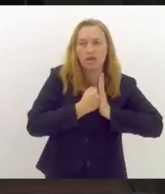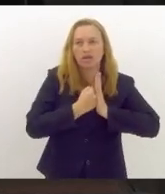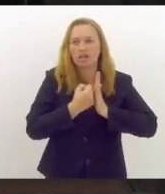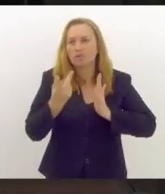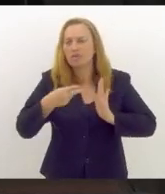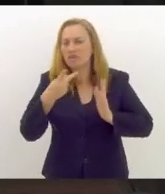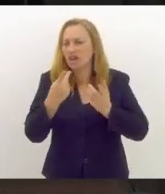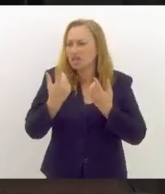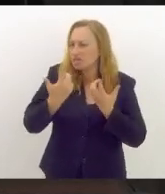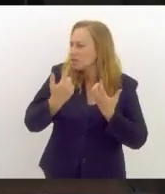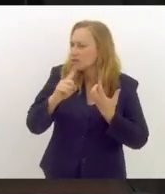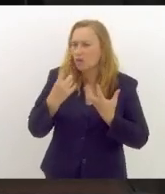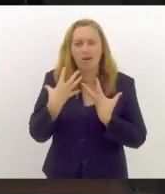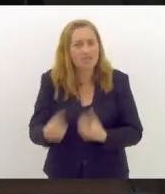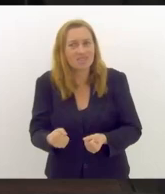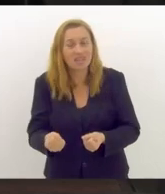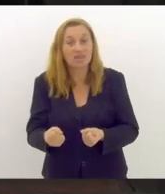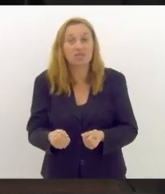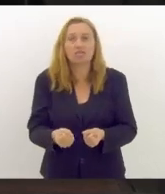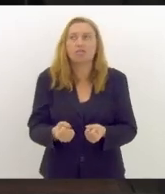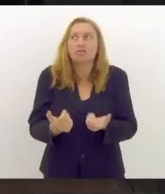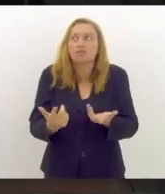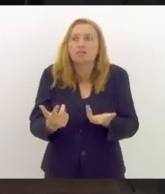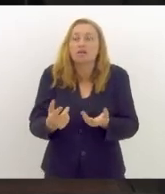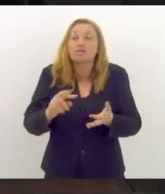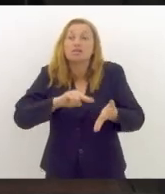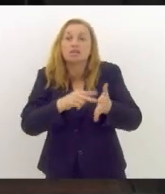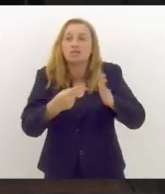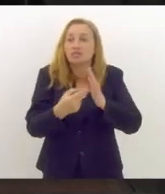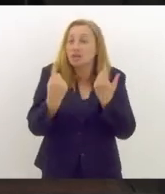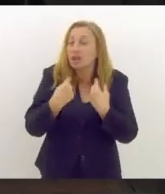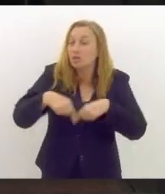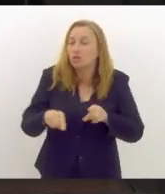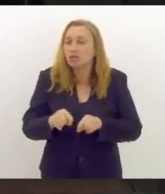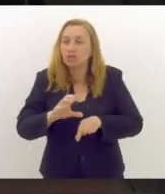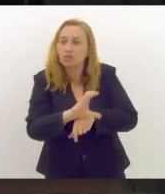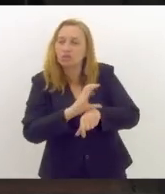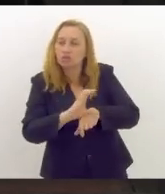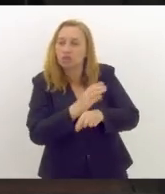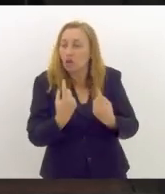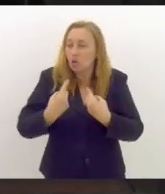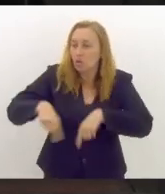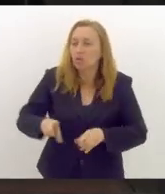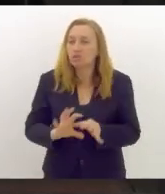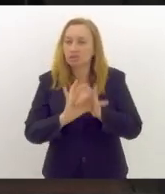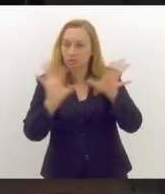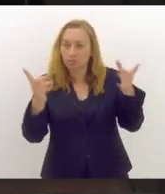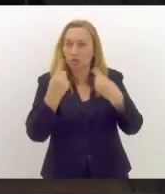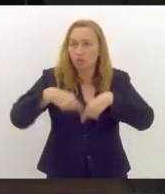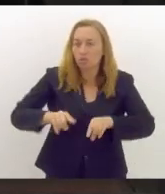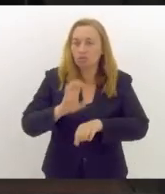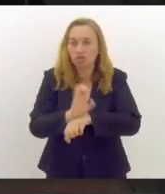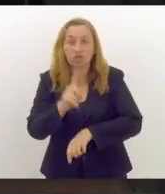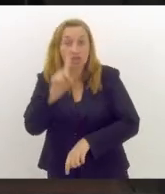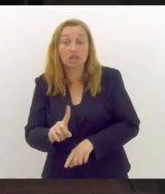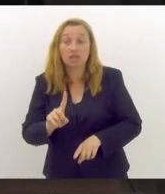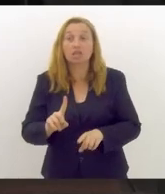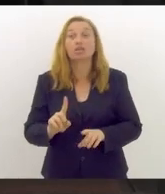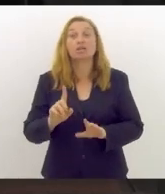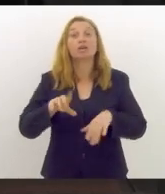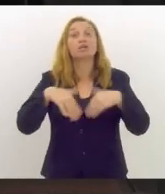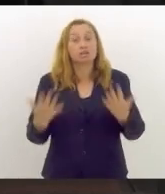dizer que é contrário ao resultado, significa se colocar contra a Constituição, contra a democracia e contra o Estado de Direito, portanto, são